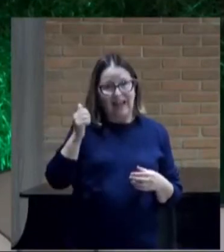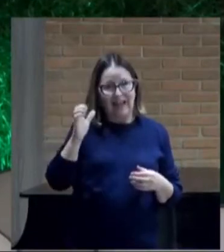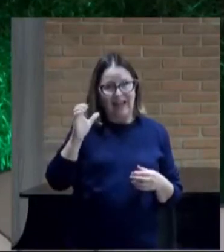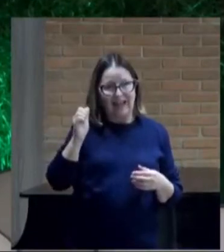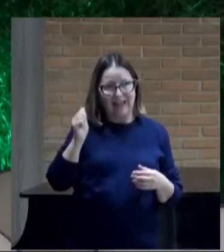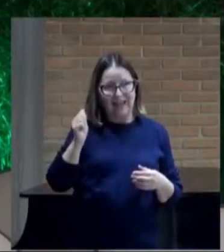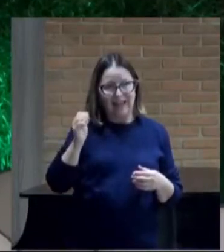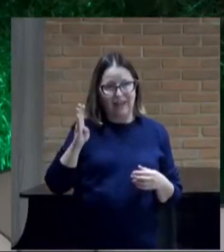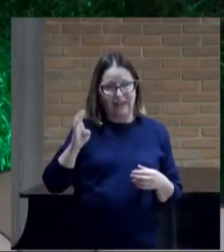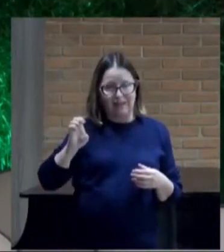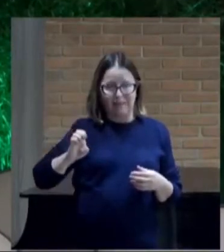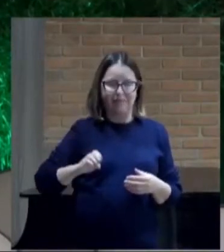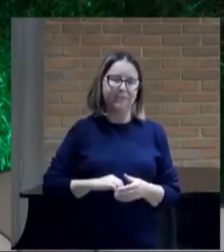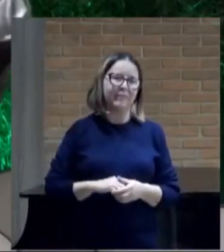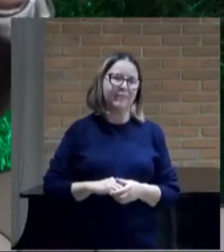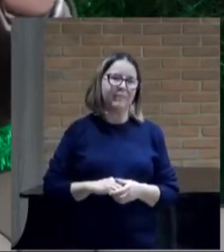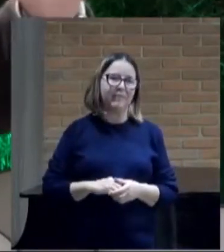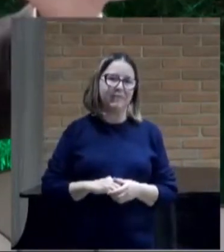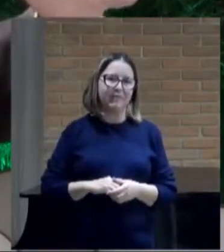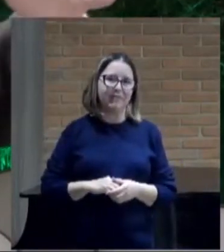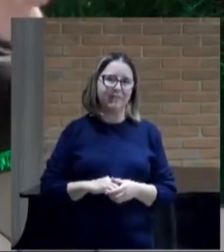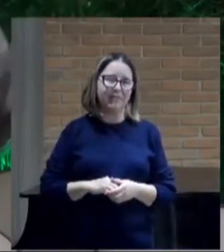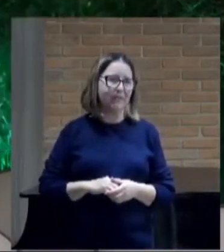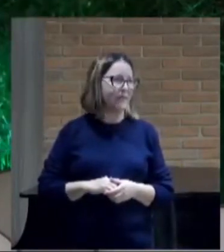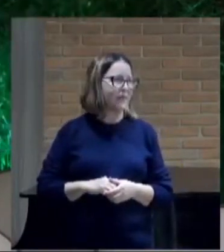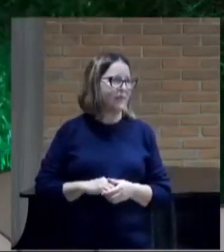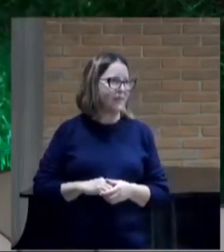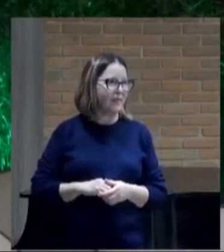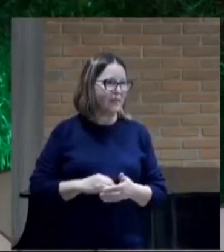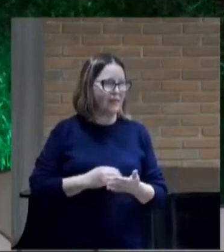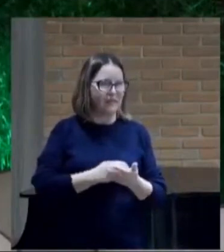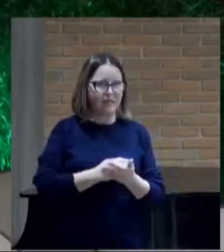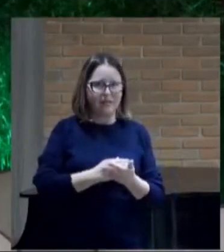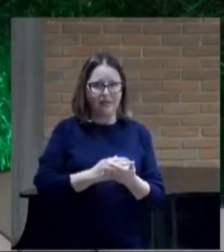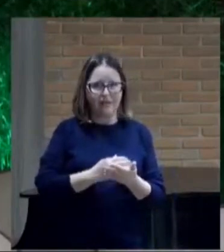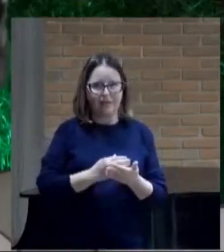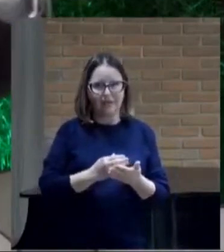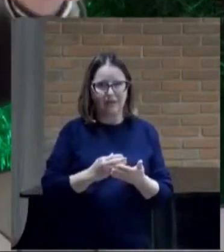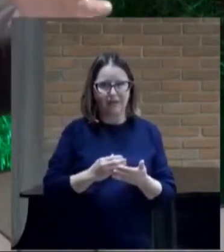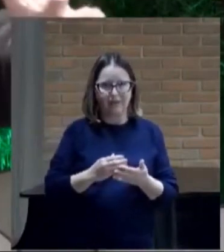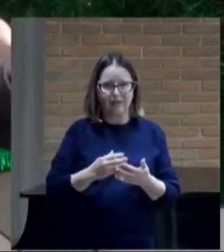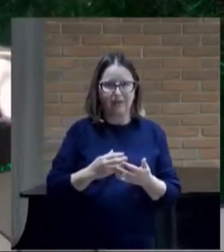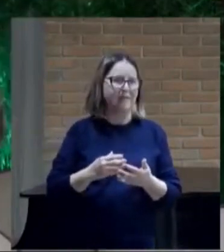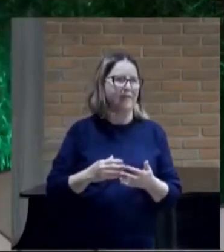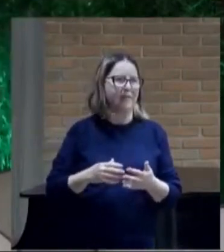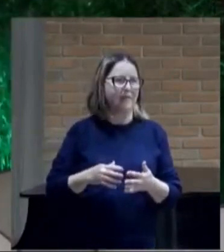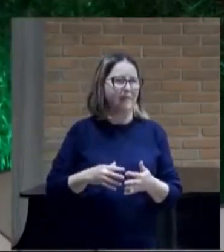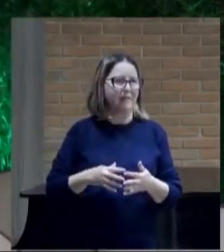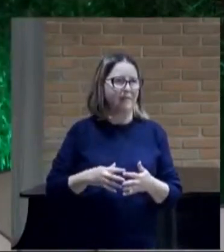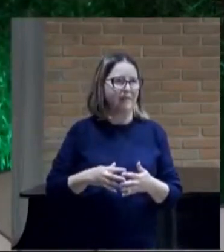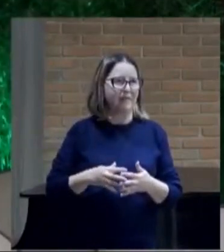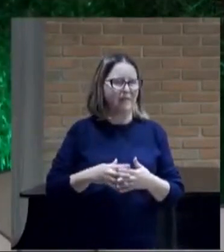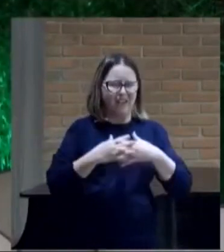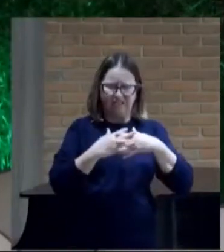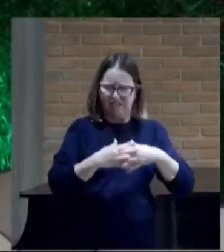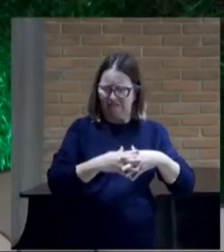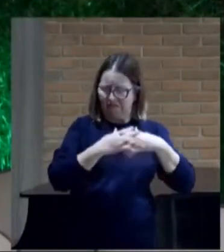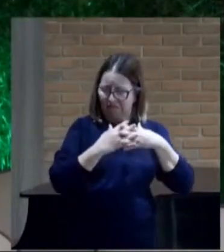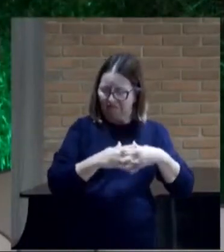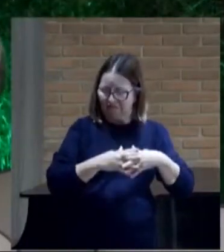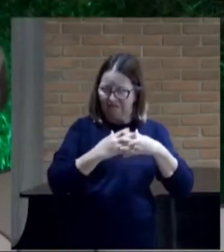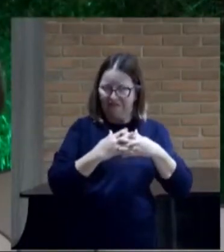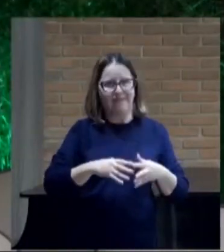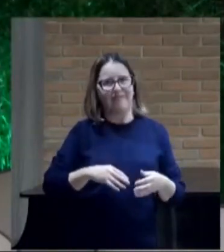E aí começou aquela conversa de um lado e do outro, da direita e da esquerda. Que é que